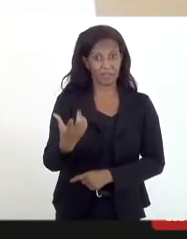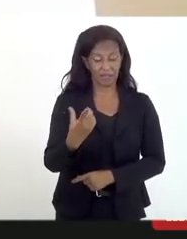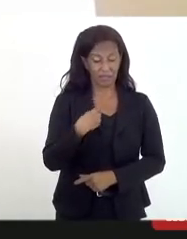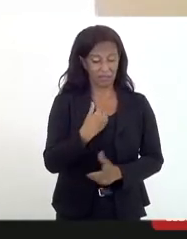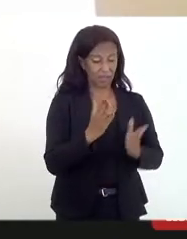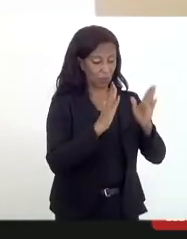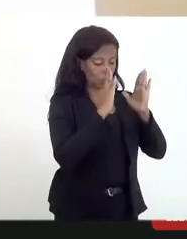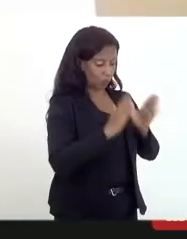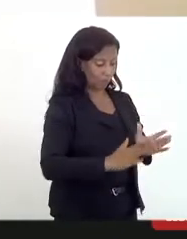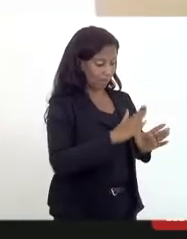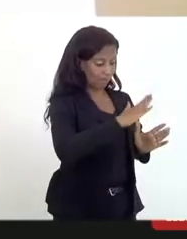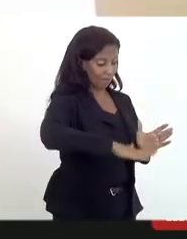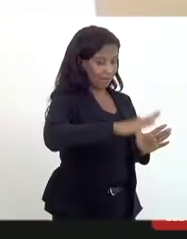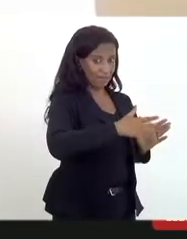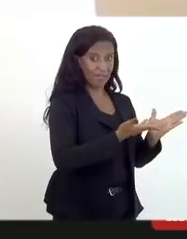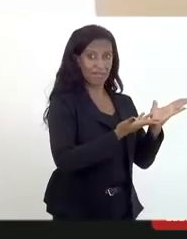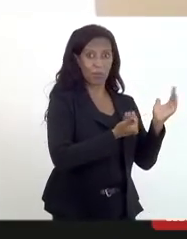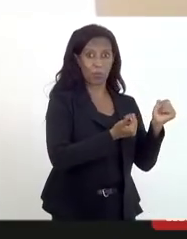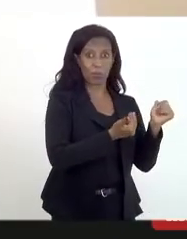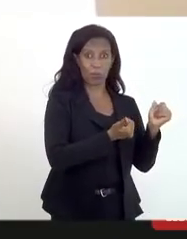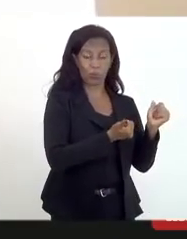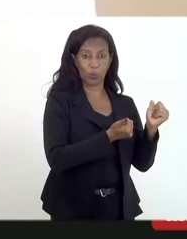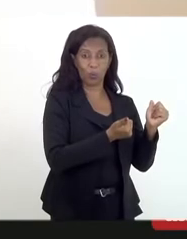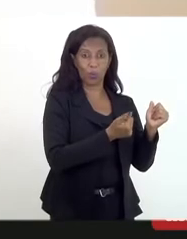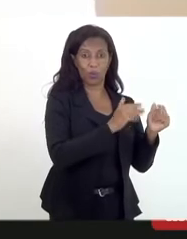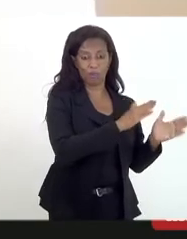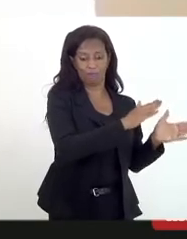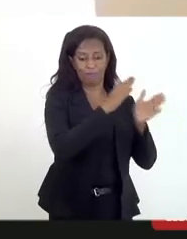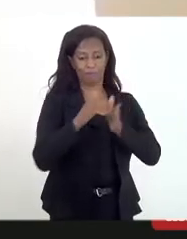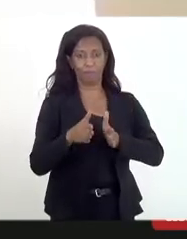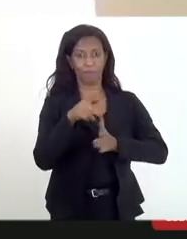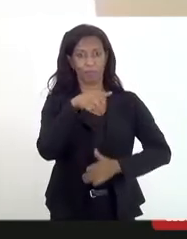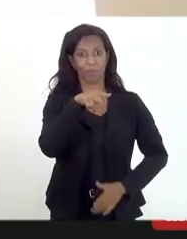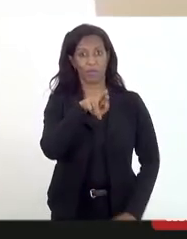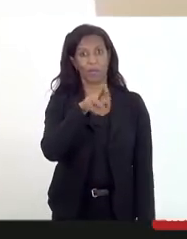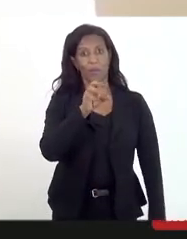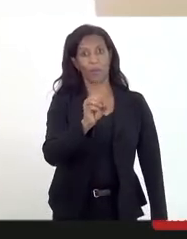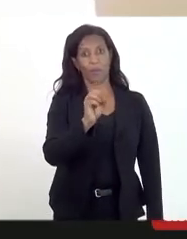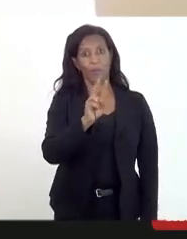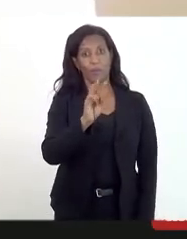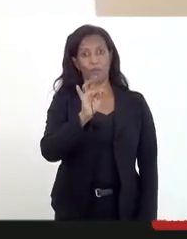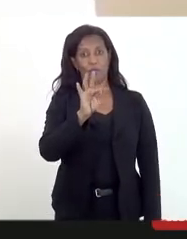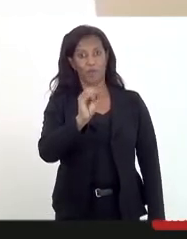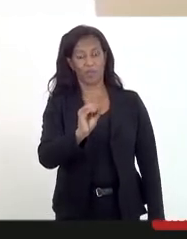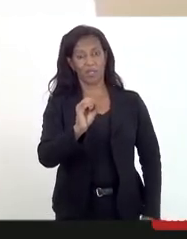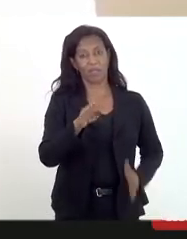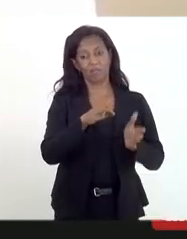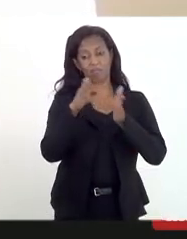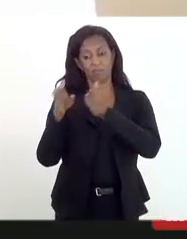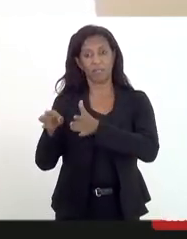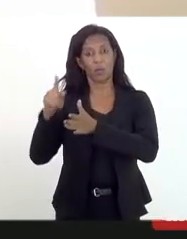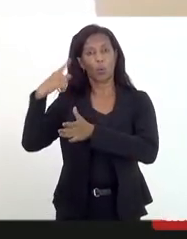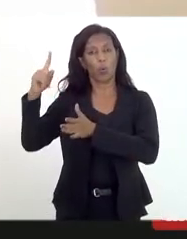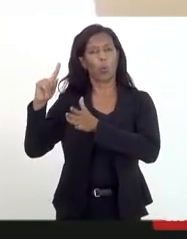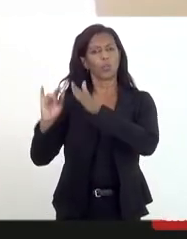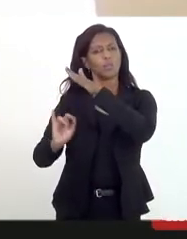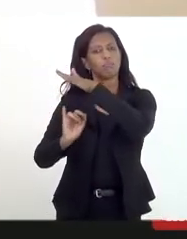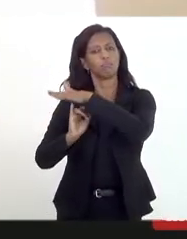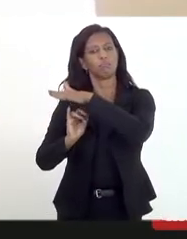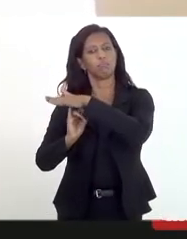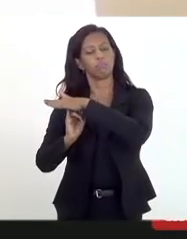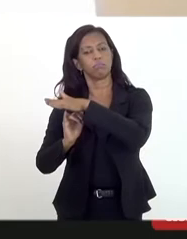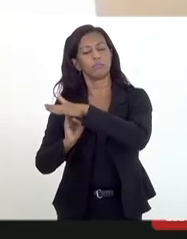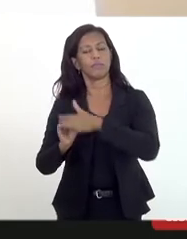da parte da criança e adolescente, ameaçada de morte, nós temos o Provita e o PPVDH, e já com uma expansão para comunicadores, ambientalistas,